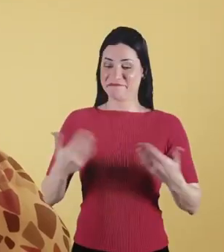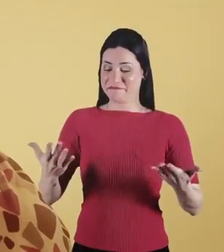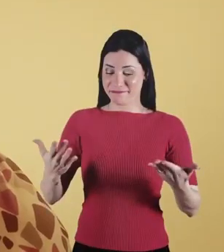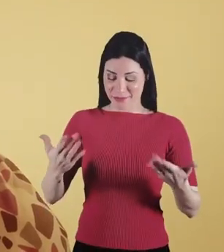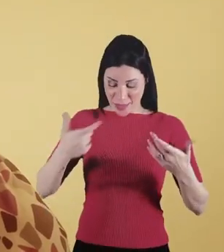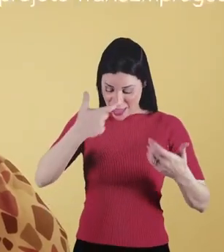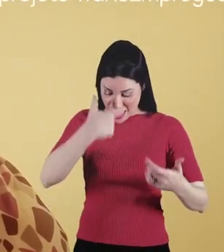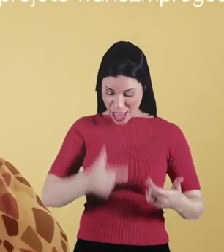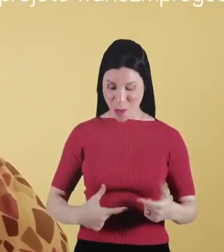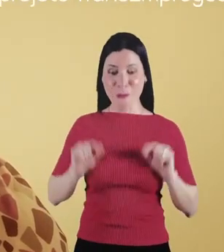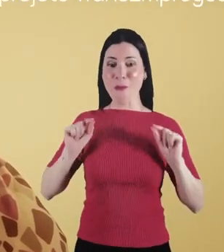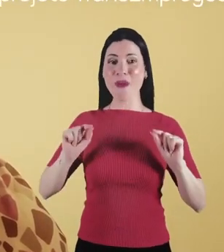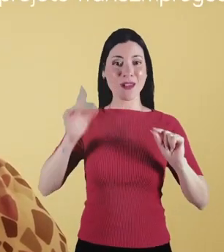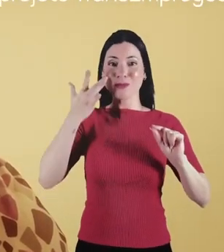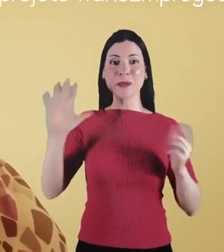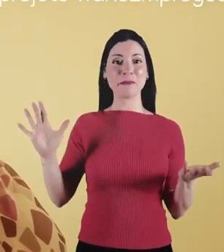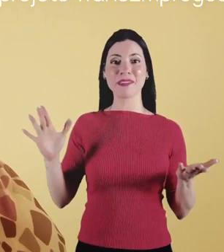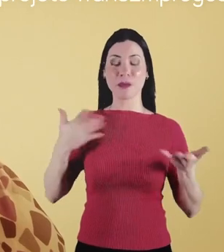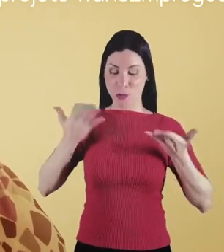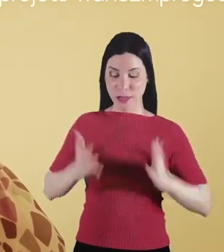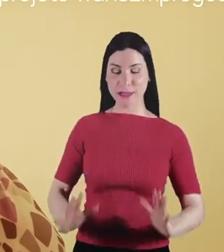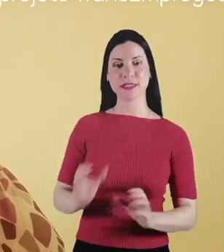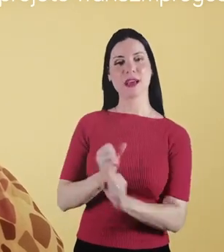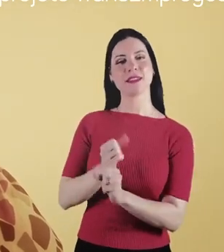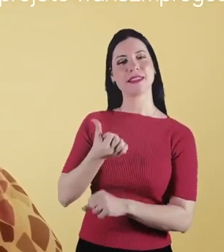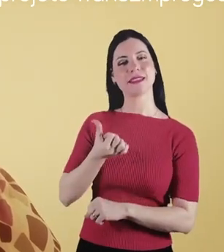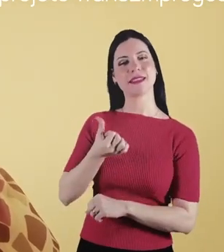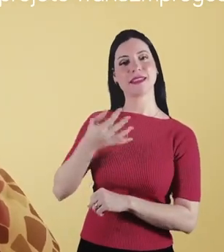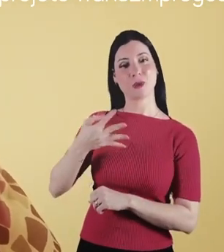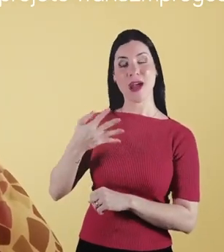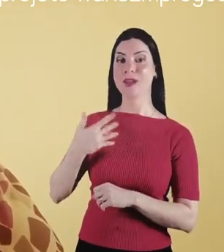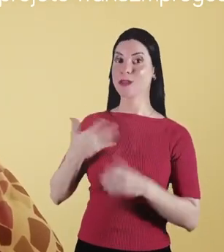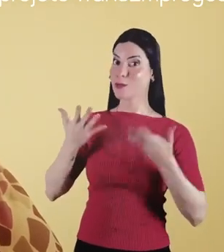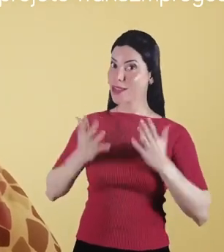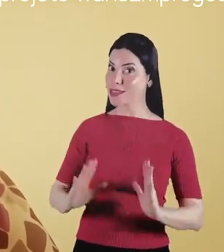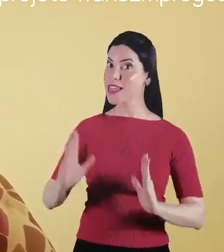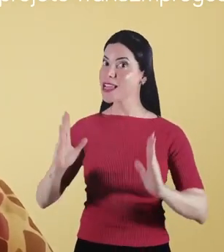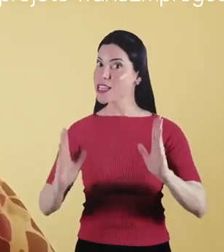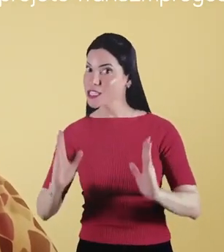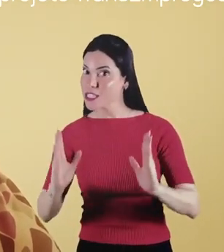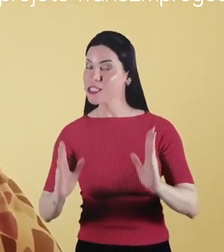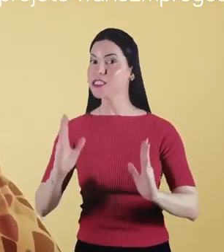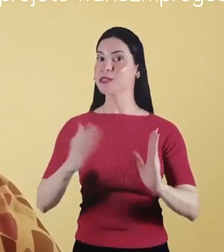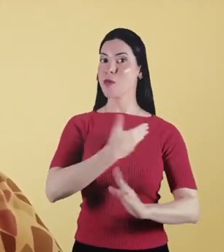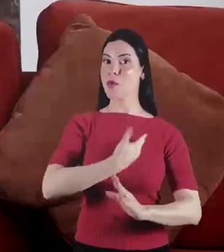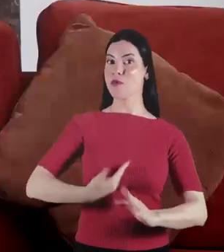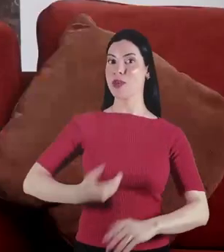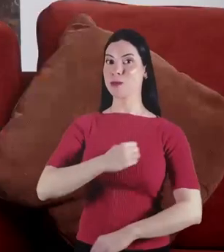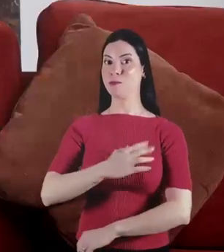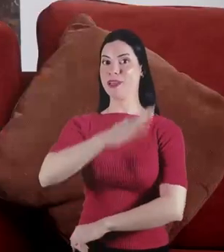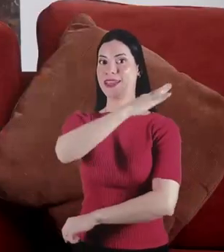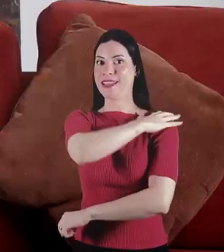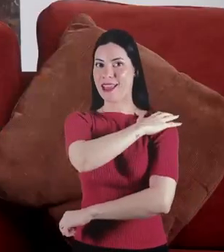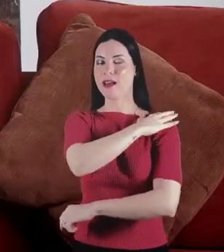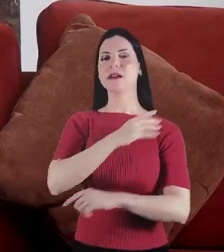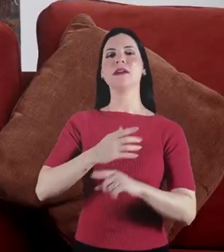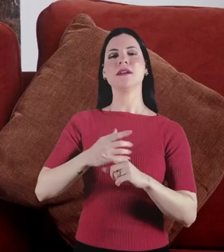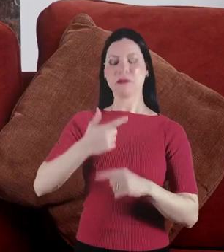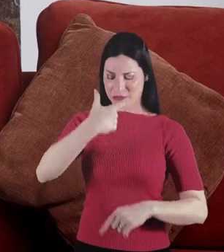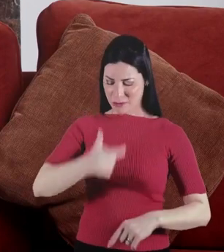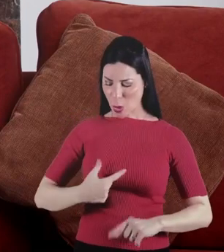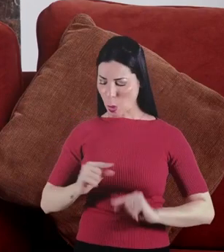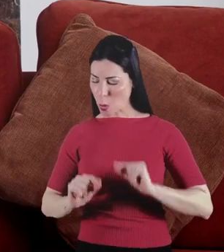Eu sabia o que eu era, porque eu nasci em 64, então eu cresci durante o regime militar, não tinha formação, mas eu, desde o jardim da